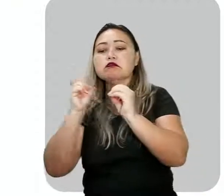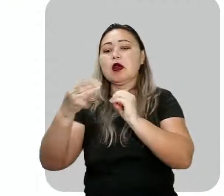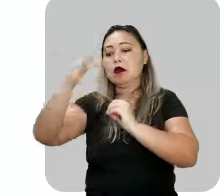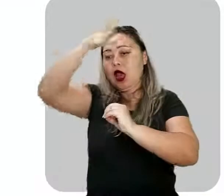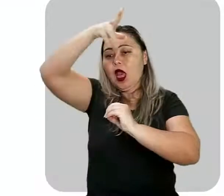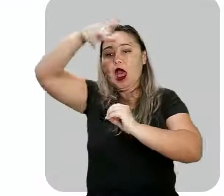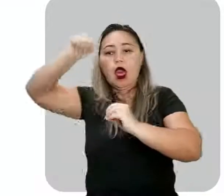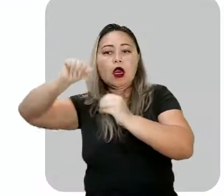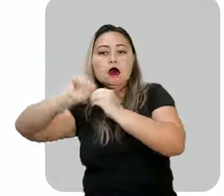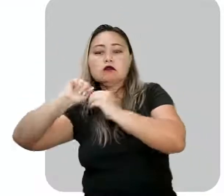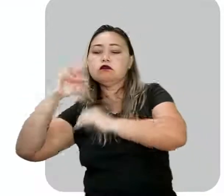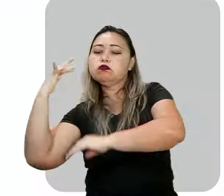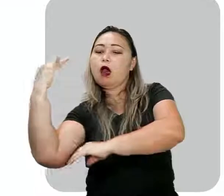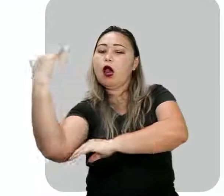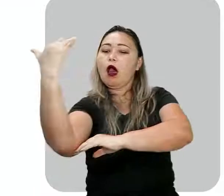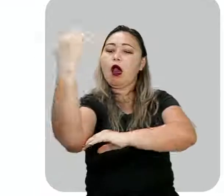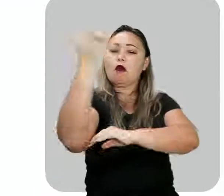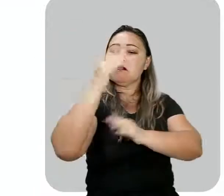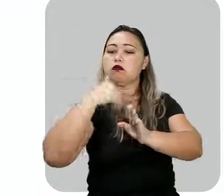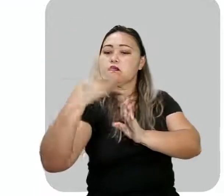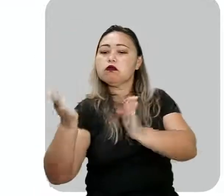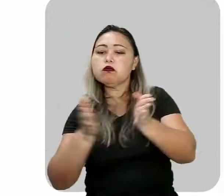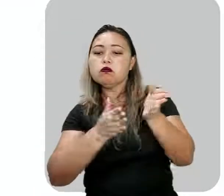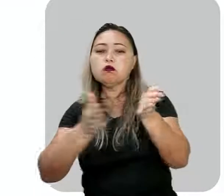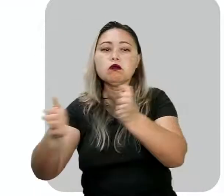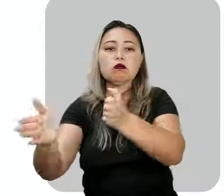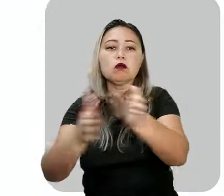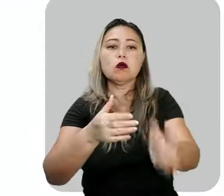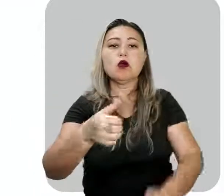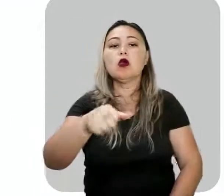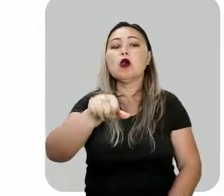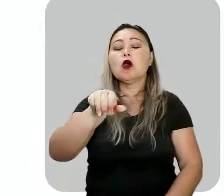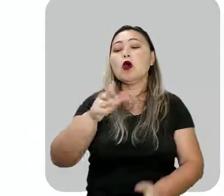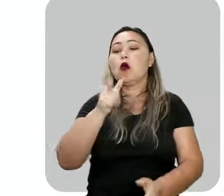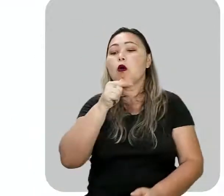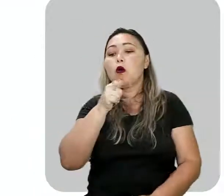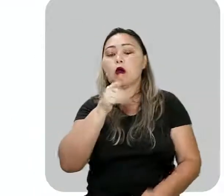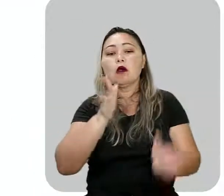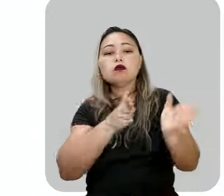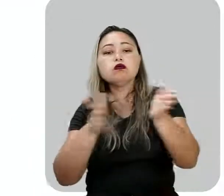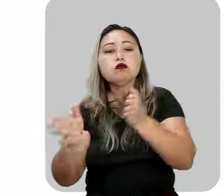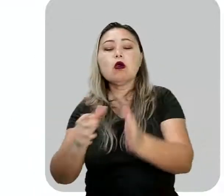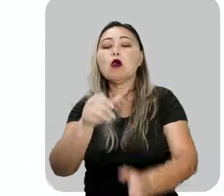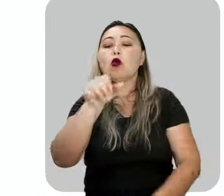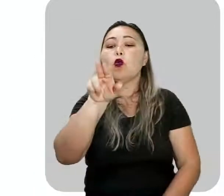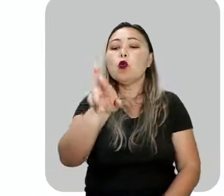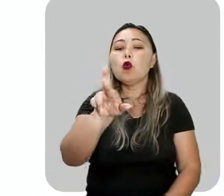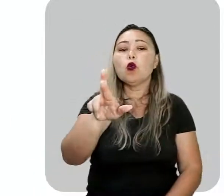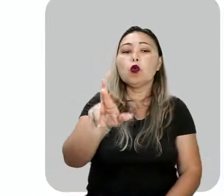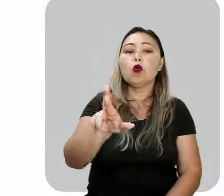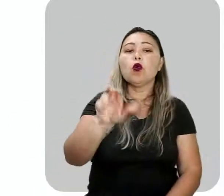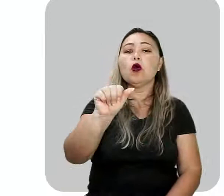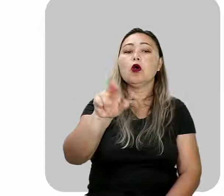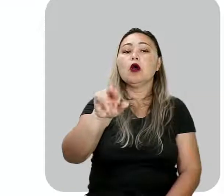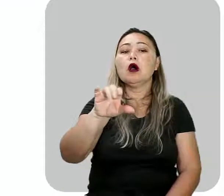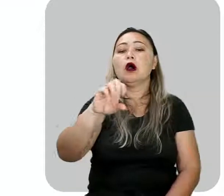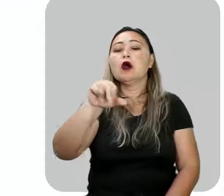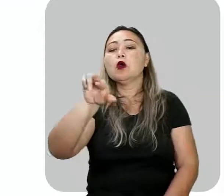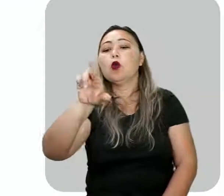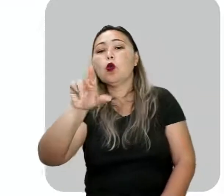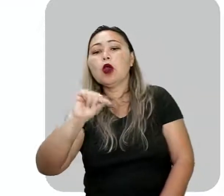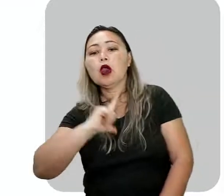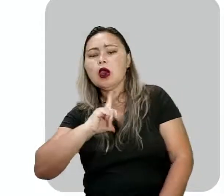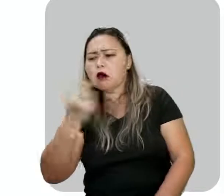amazônica, às margens do mítico rio Uraricoeira. Tinha particularidades que o